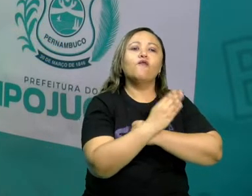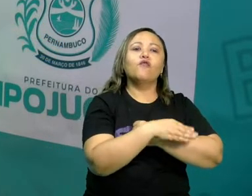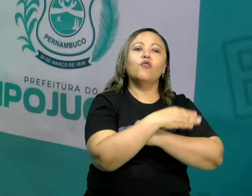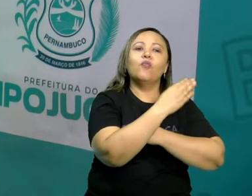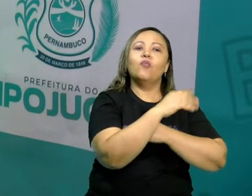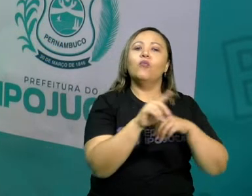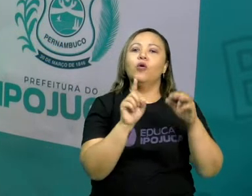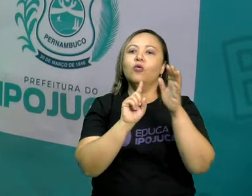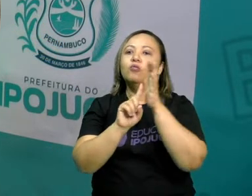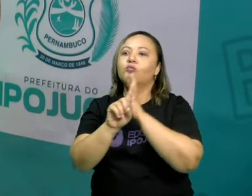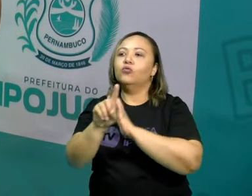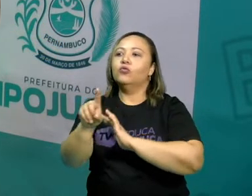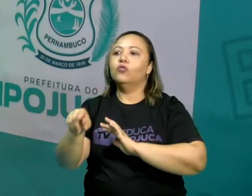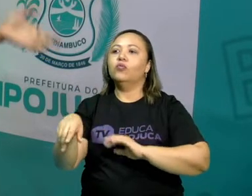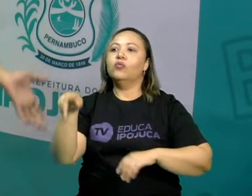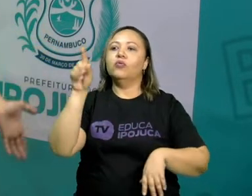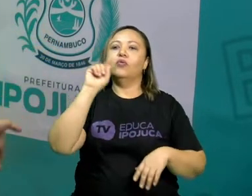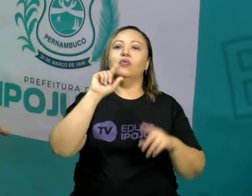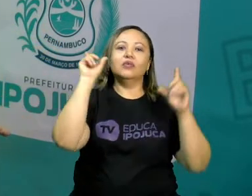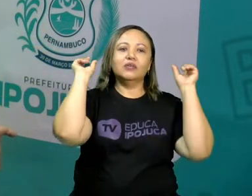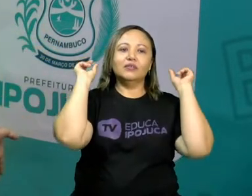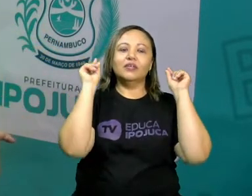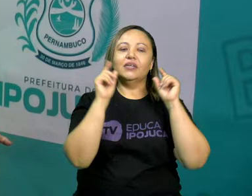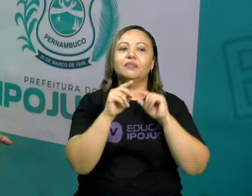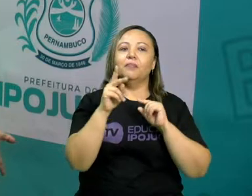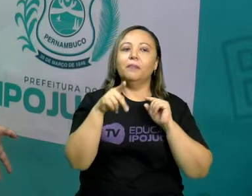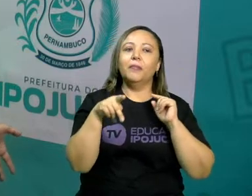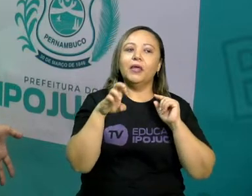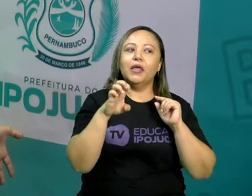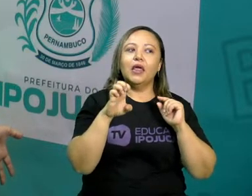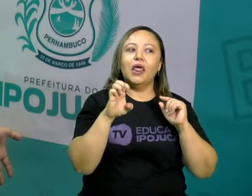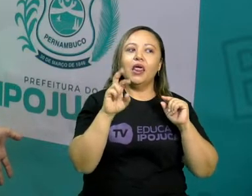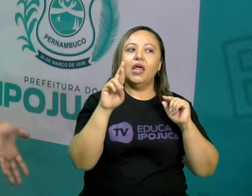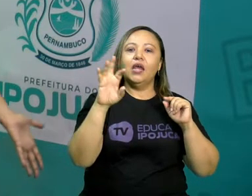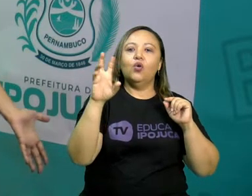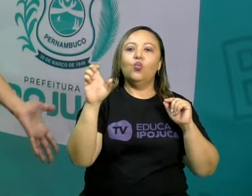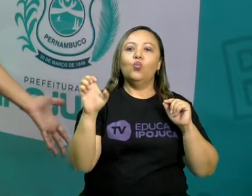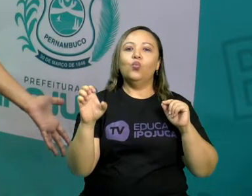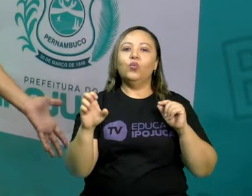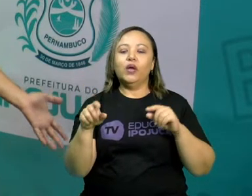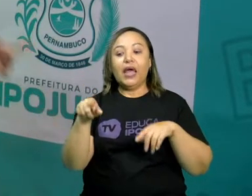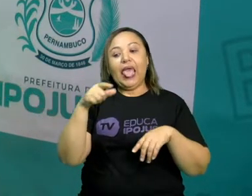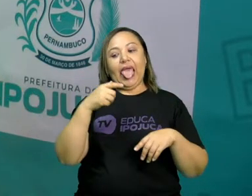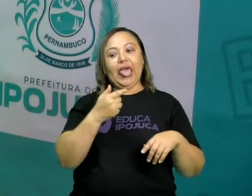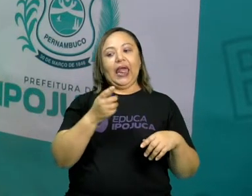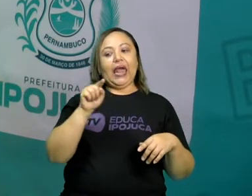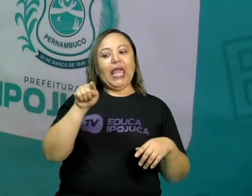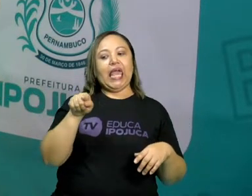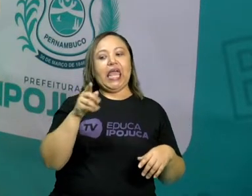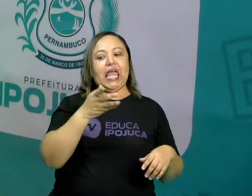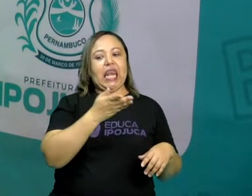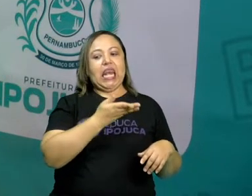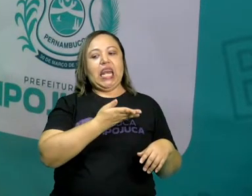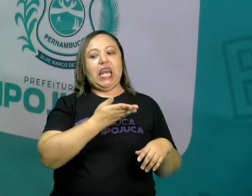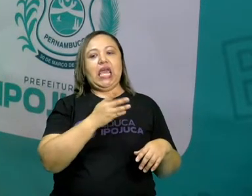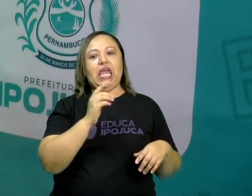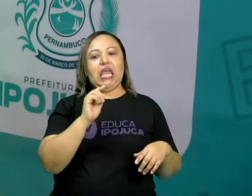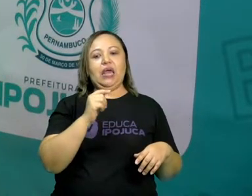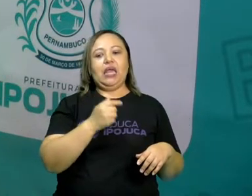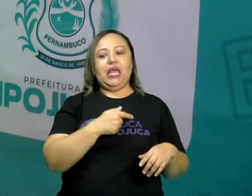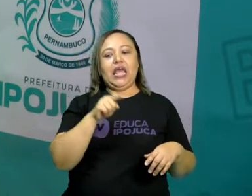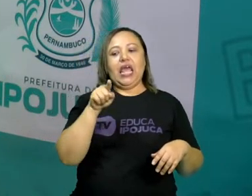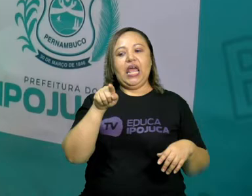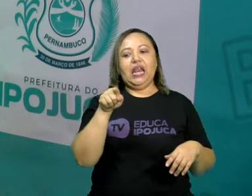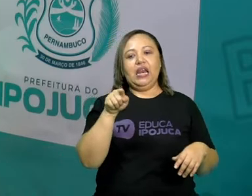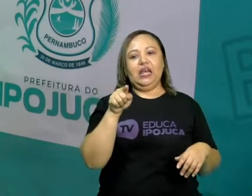Aí o macaco na malandragem disse, ele. Então, oxê, ele não é uma pessoa. Aí jogou o macaco de